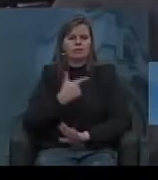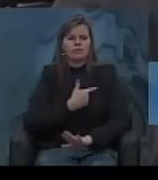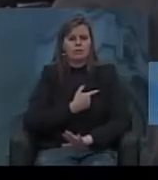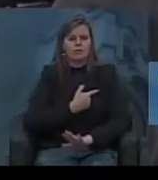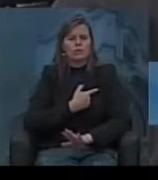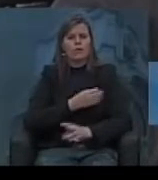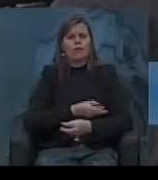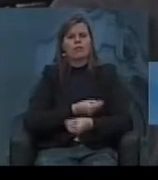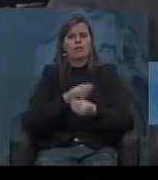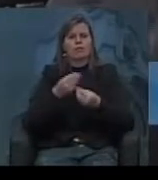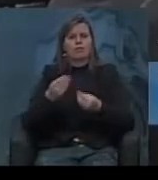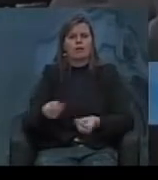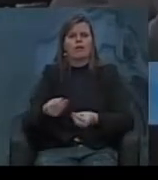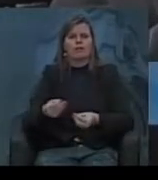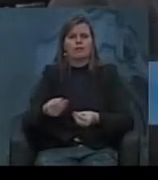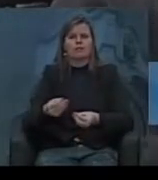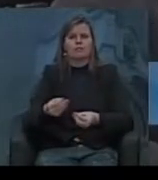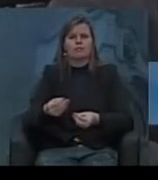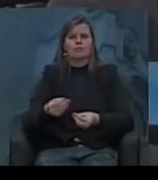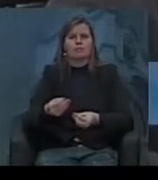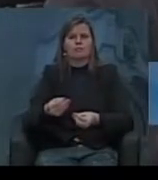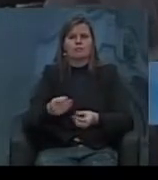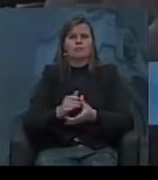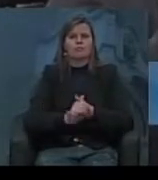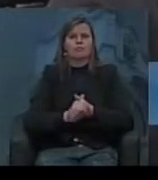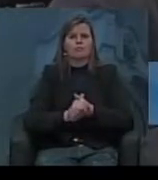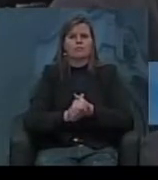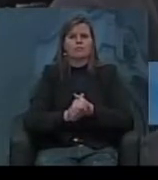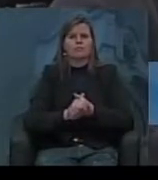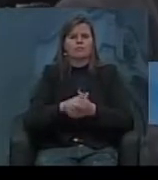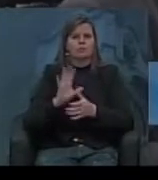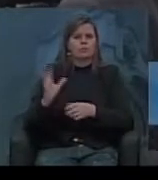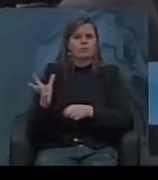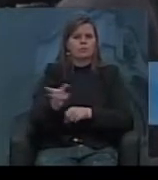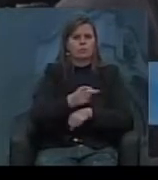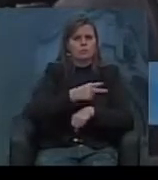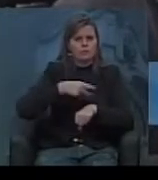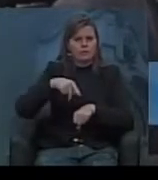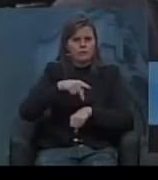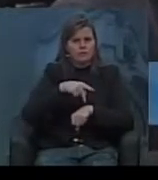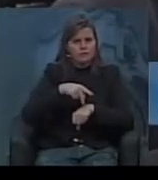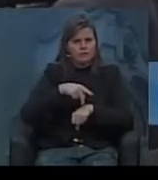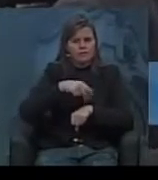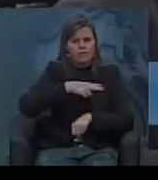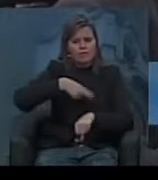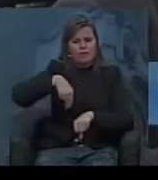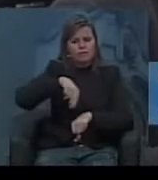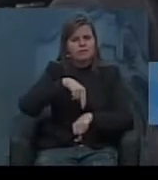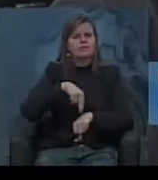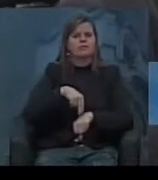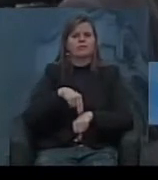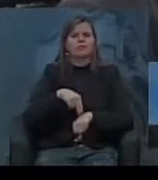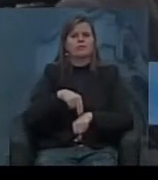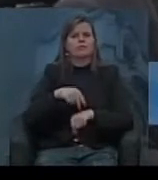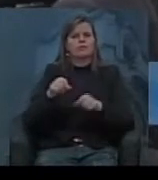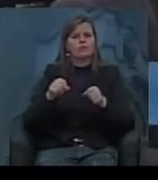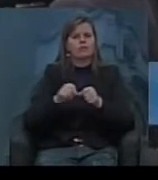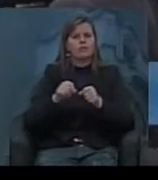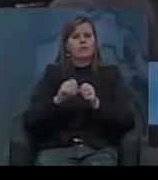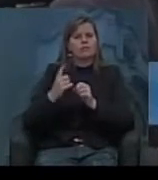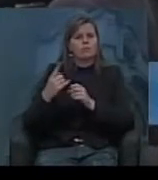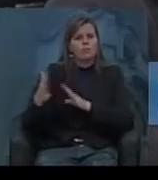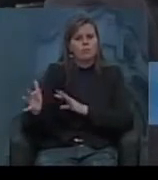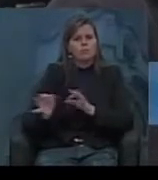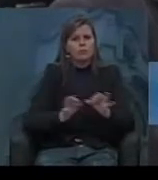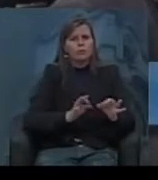concebe, concebe para o país, para a nação, um projeto